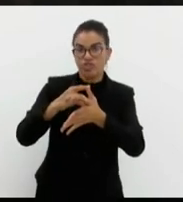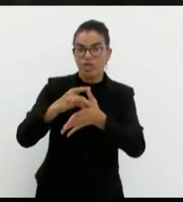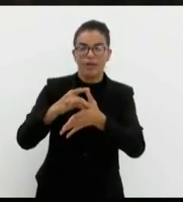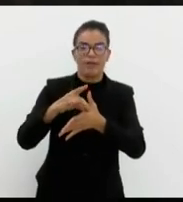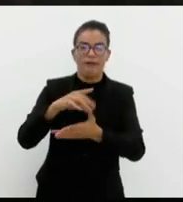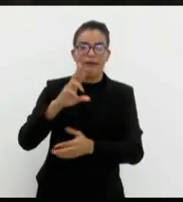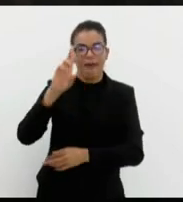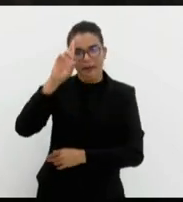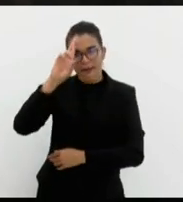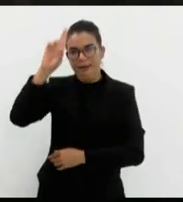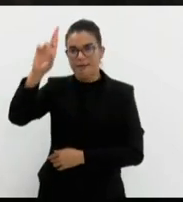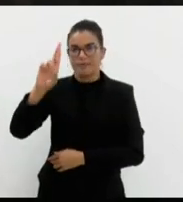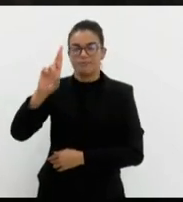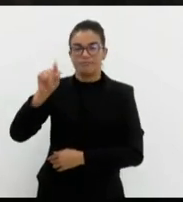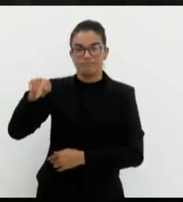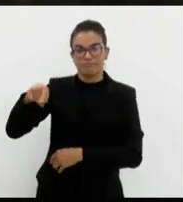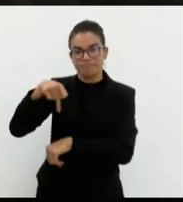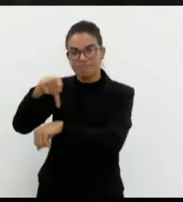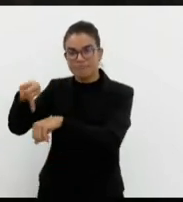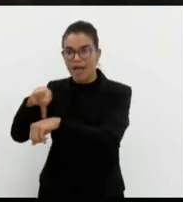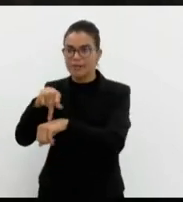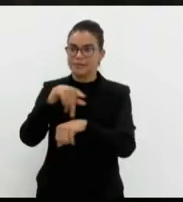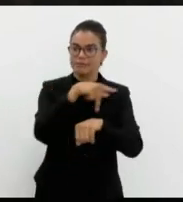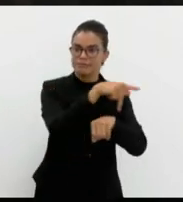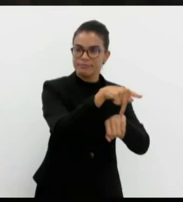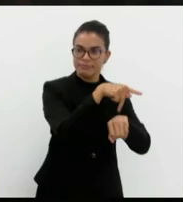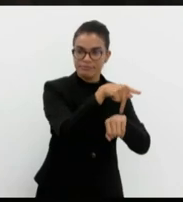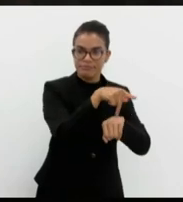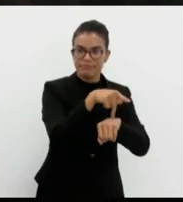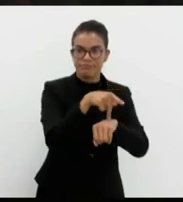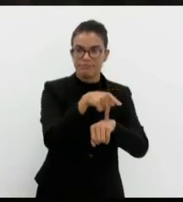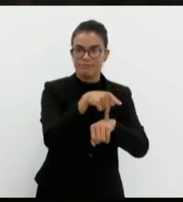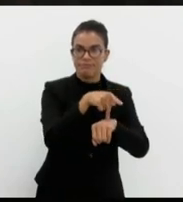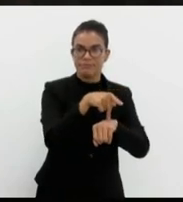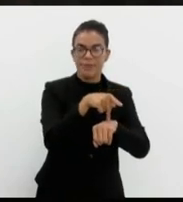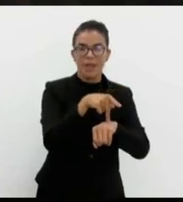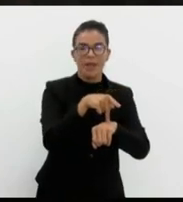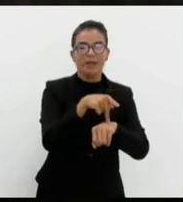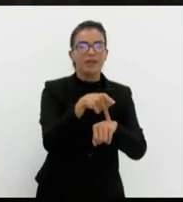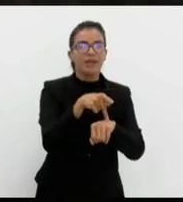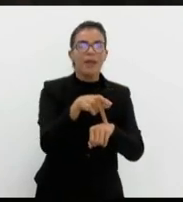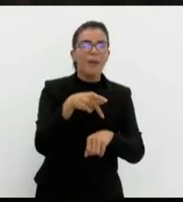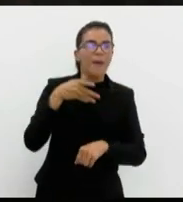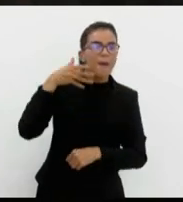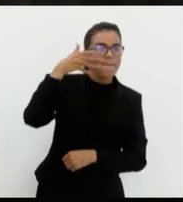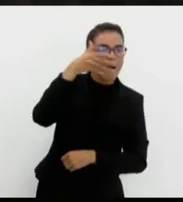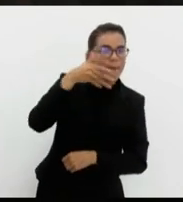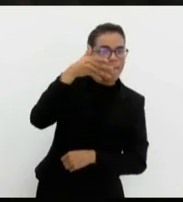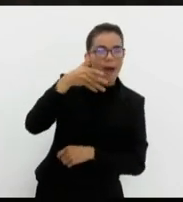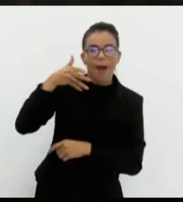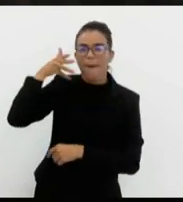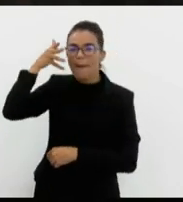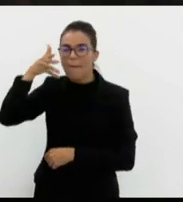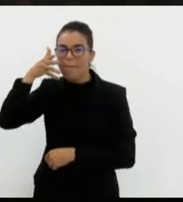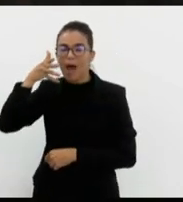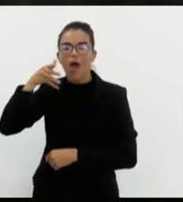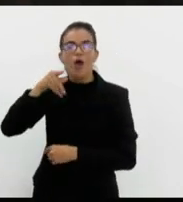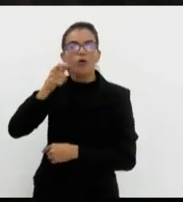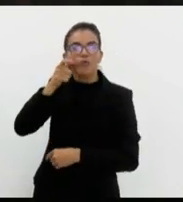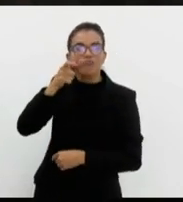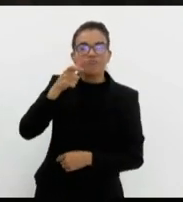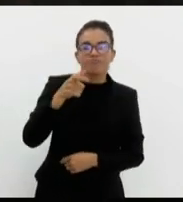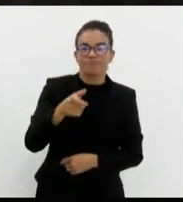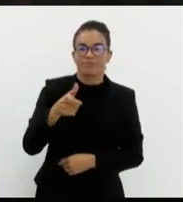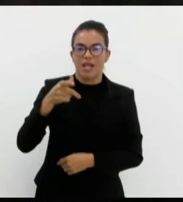que muitas vezes tangenciam as suas falas funções dos interesses políticos mais